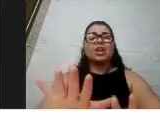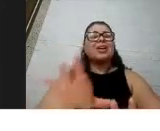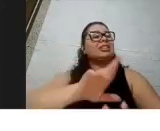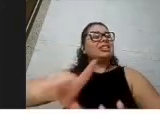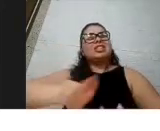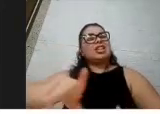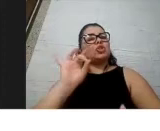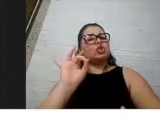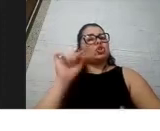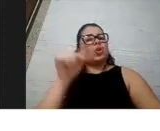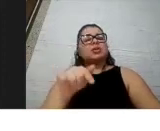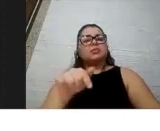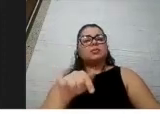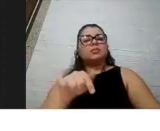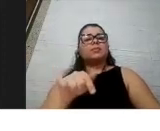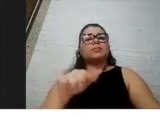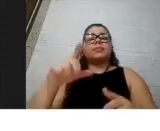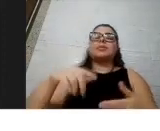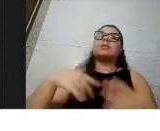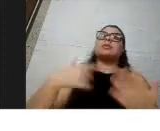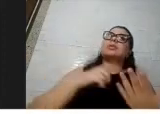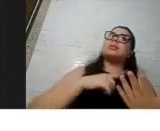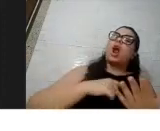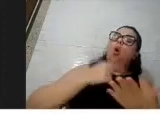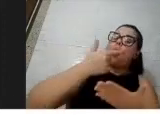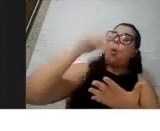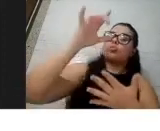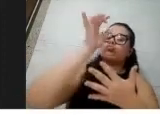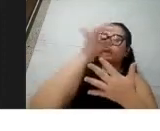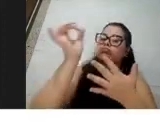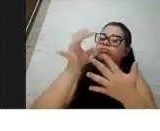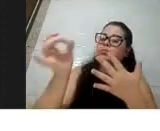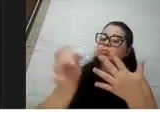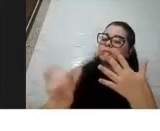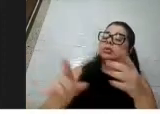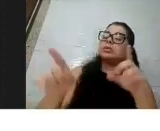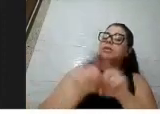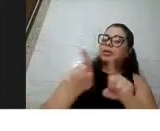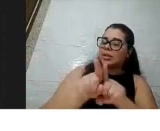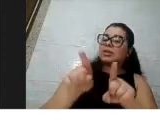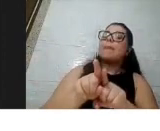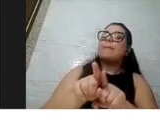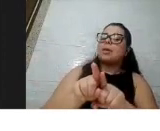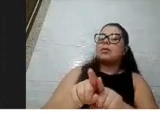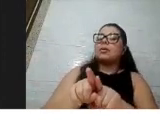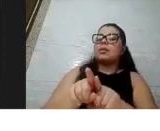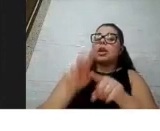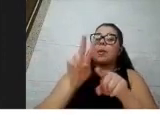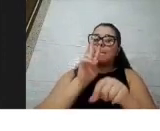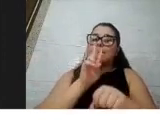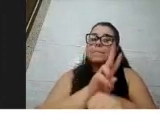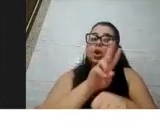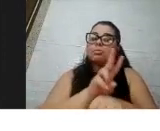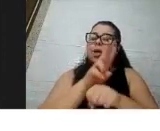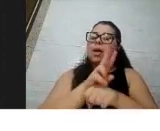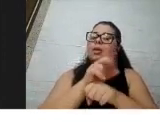que determina a gravidade, devem existir outros fatores também protetores que protegem as pessoas